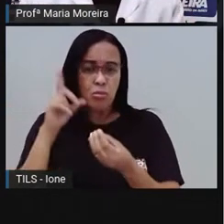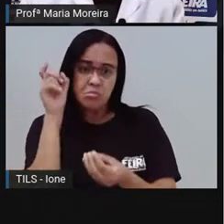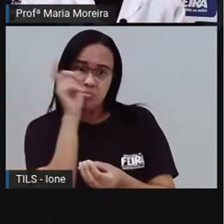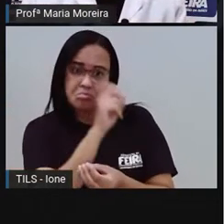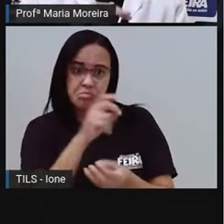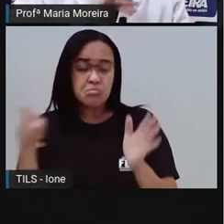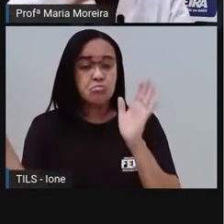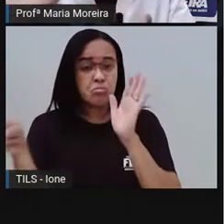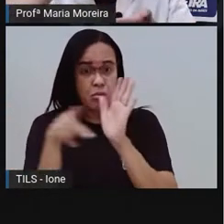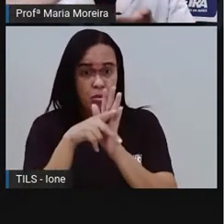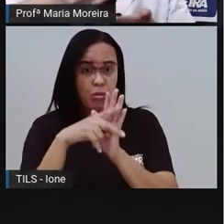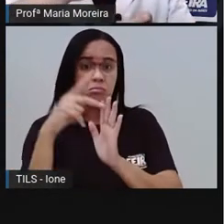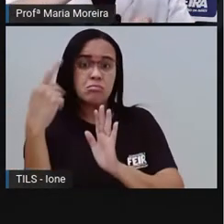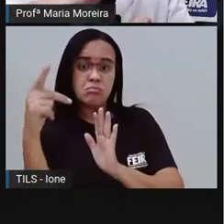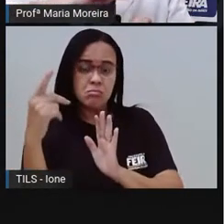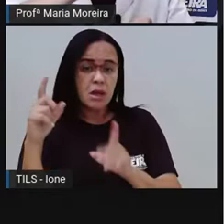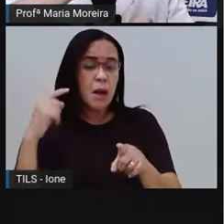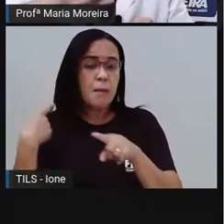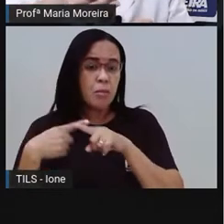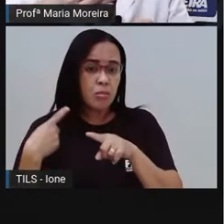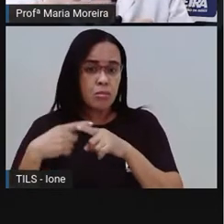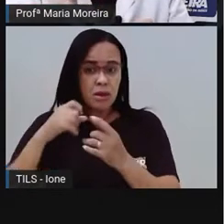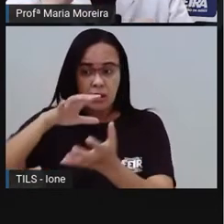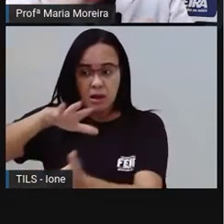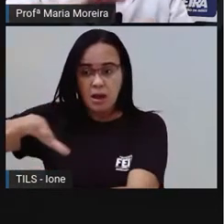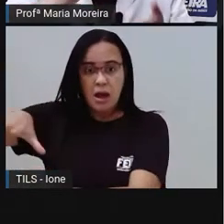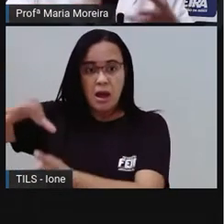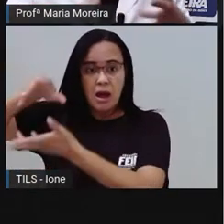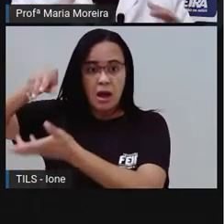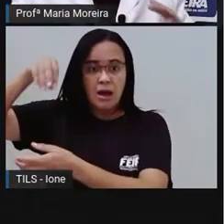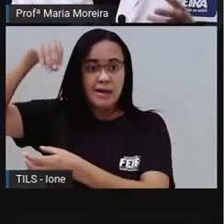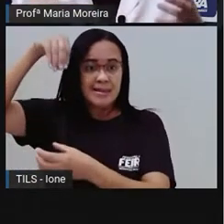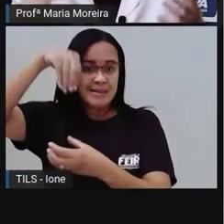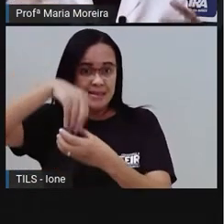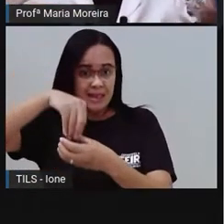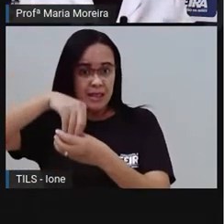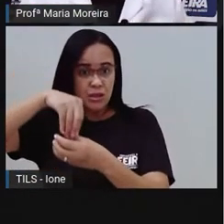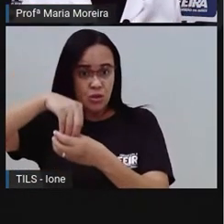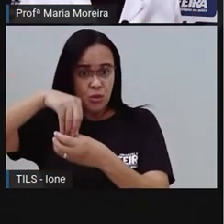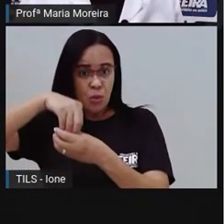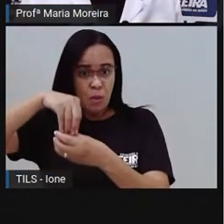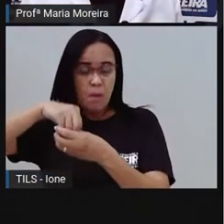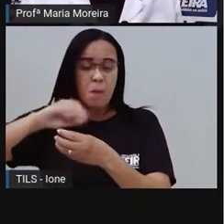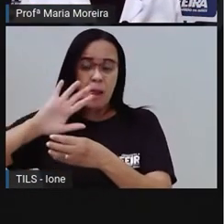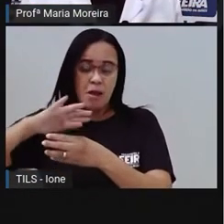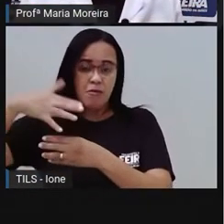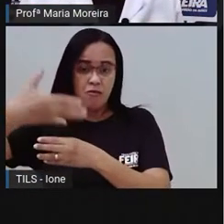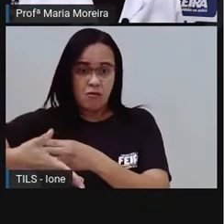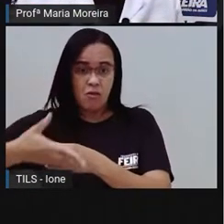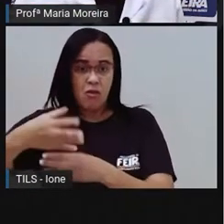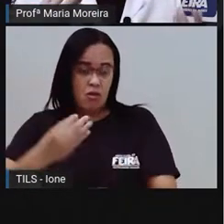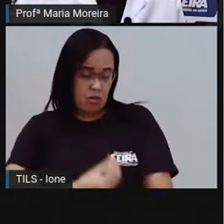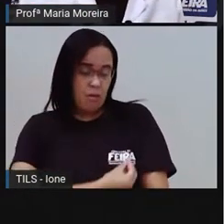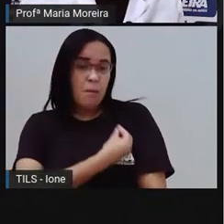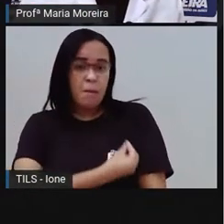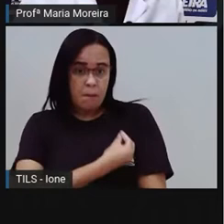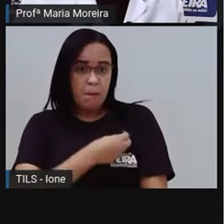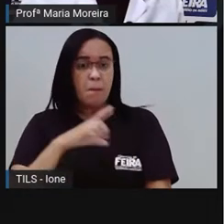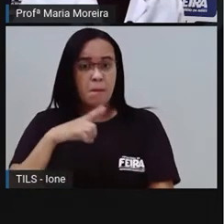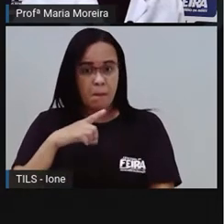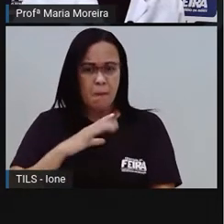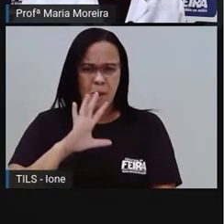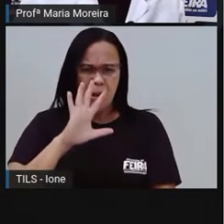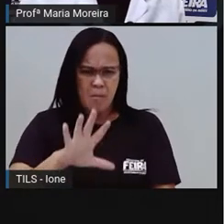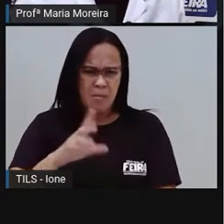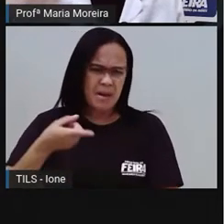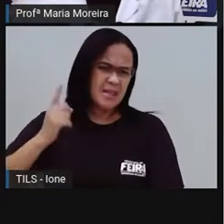partes do planeta Terra, que é a parte aqui externa do planeta, que é onde nós, ó, habitamos, não é isso? E essa poluição